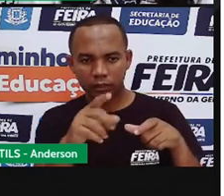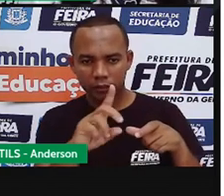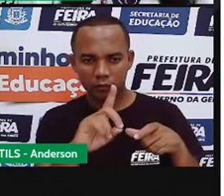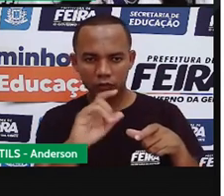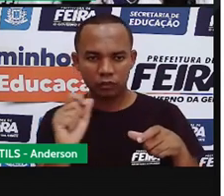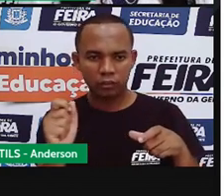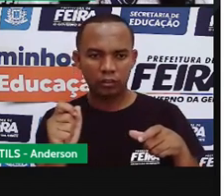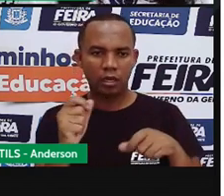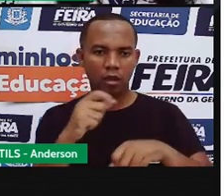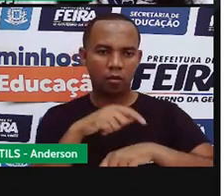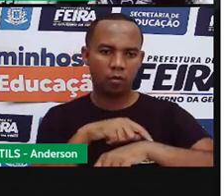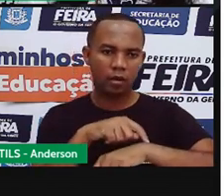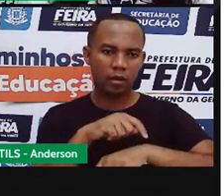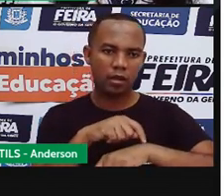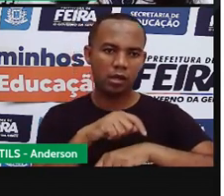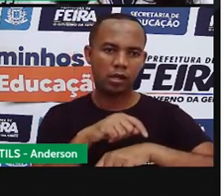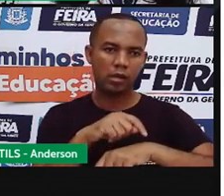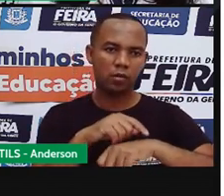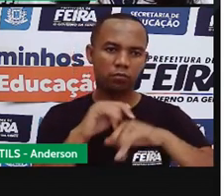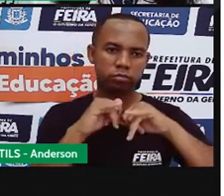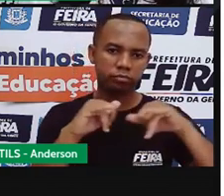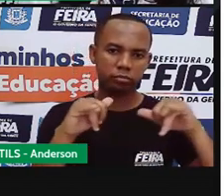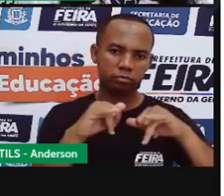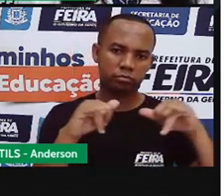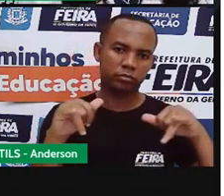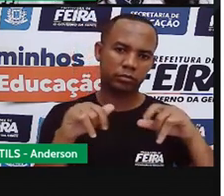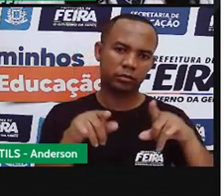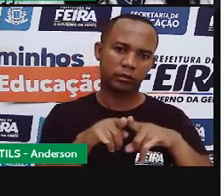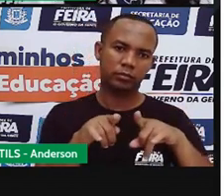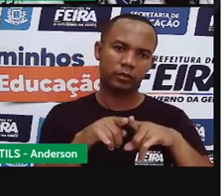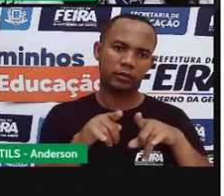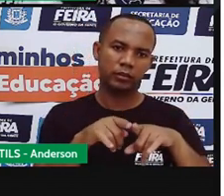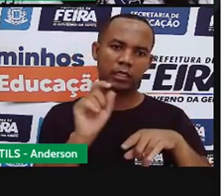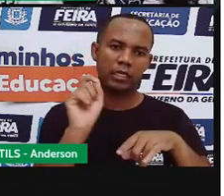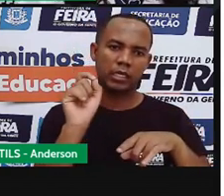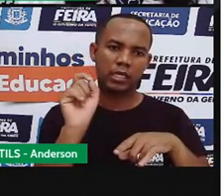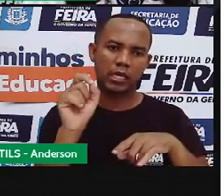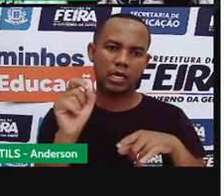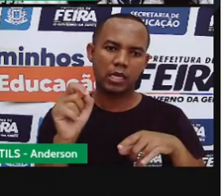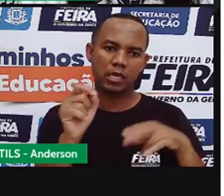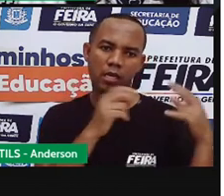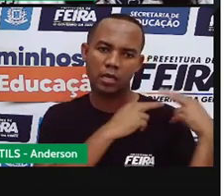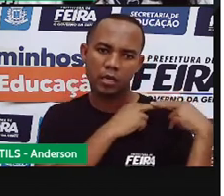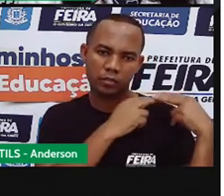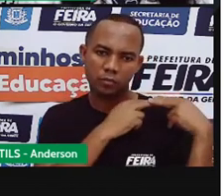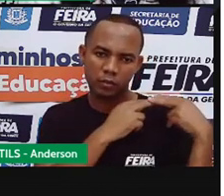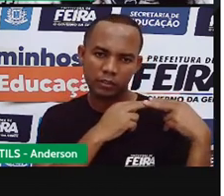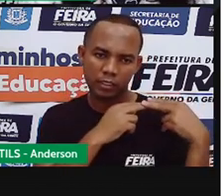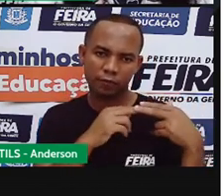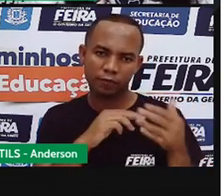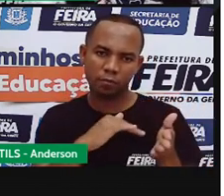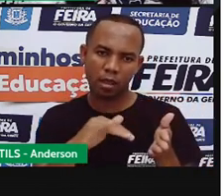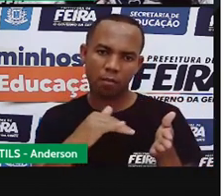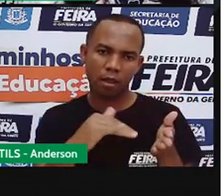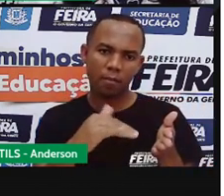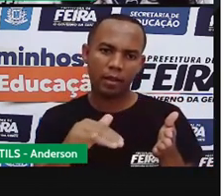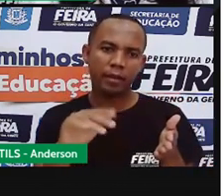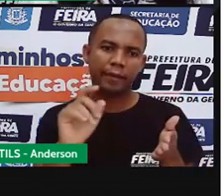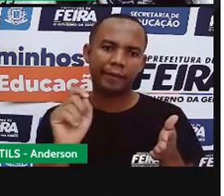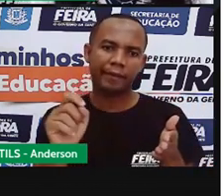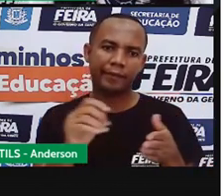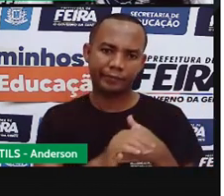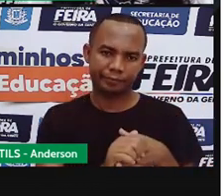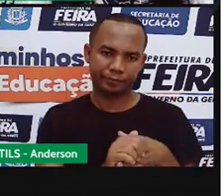completa, o horário que saiu a notícia, quem foi que compartilhou essa notícia